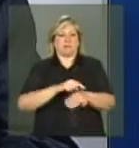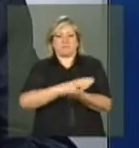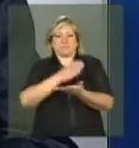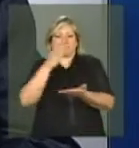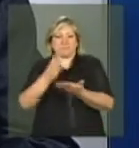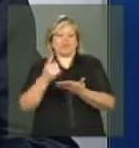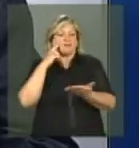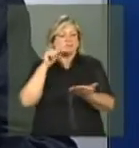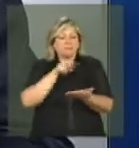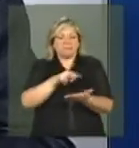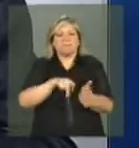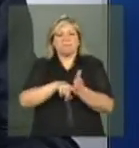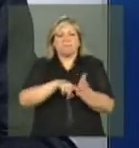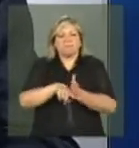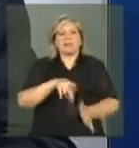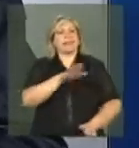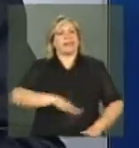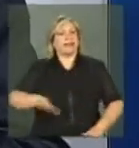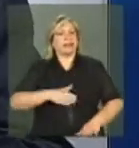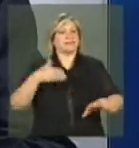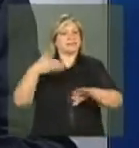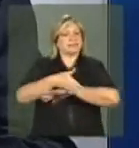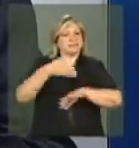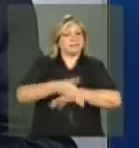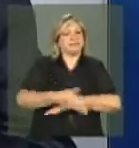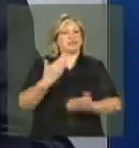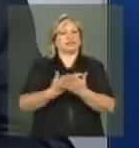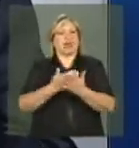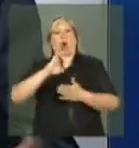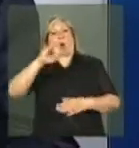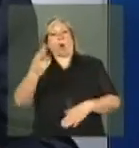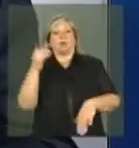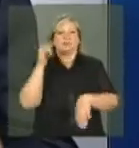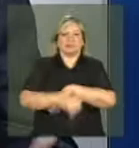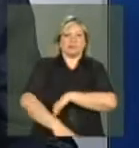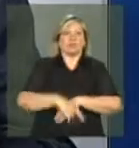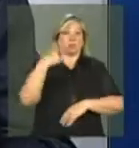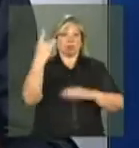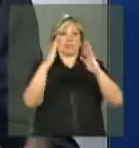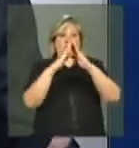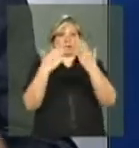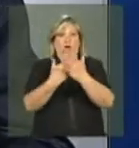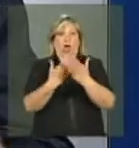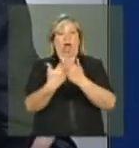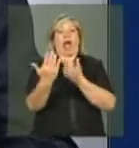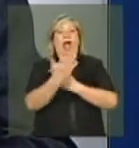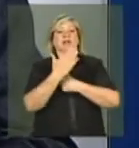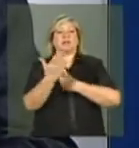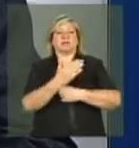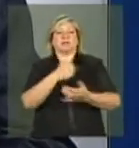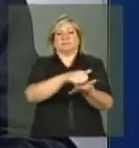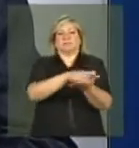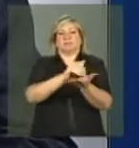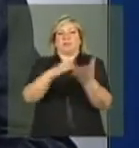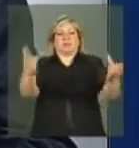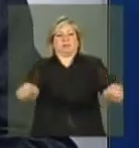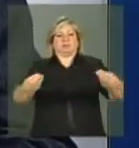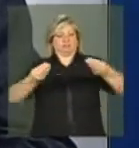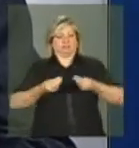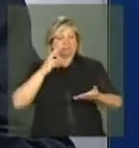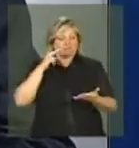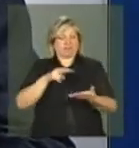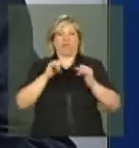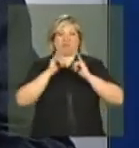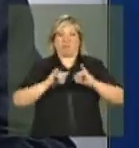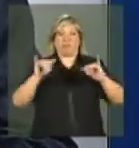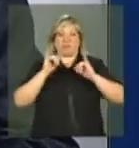os prazos são bem rígidos, são períodos bimestrais. Mas, para ter ideia, nos últimos cinco períodos de coleta da frequência, uma vez que nós estamos